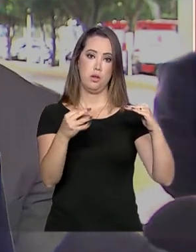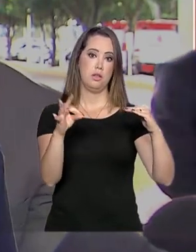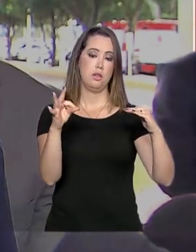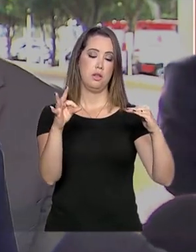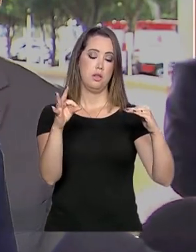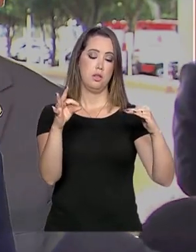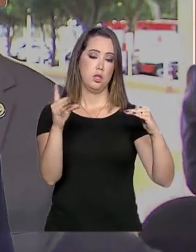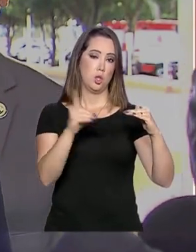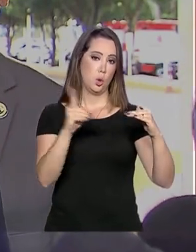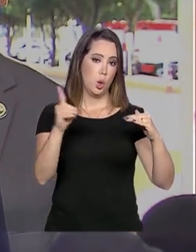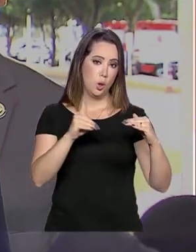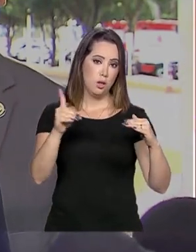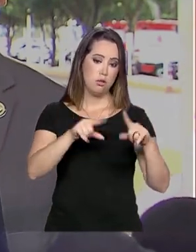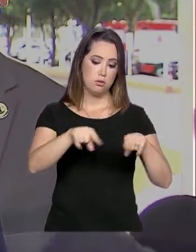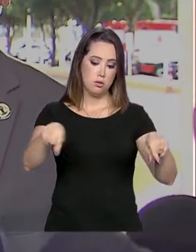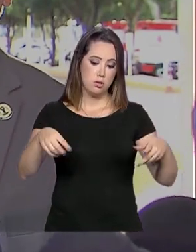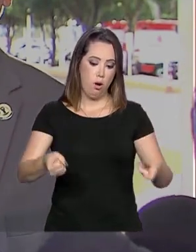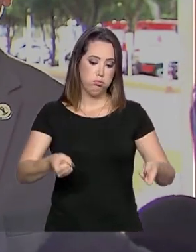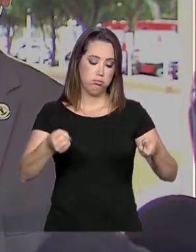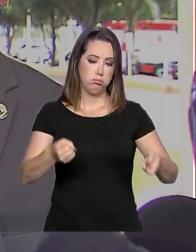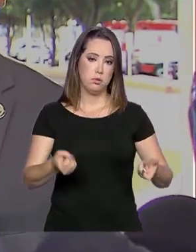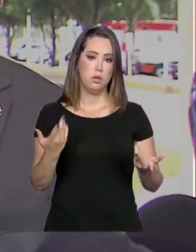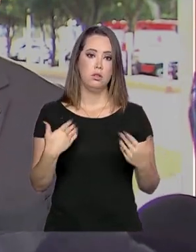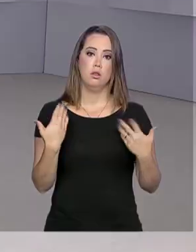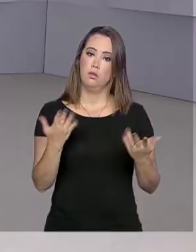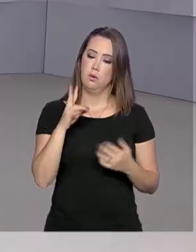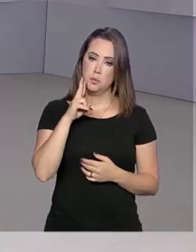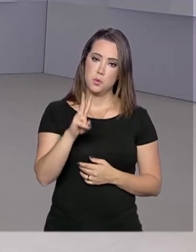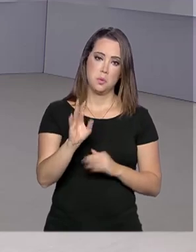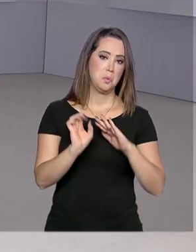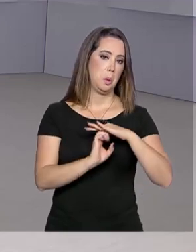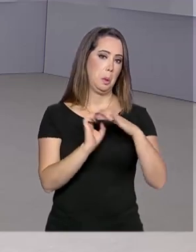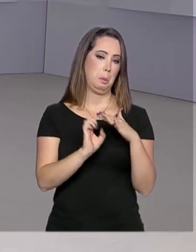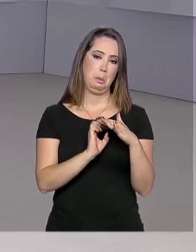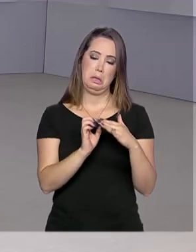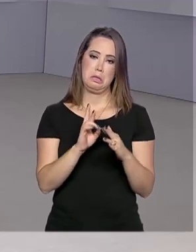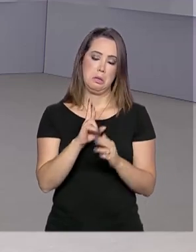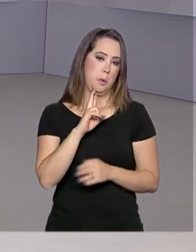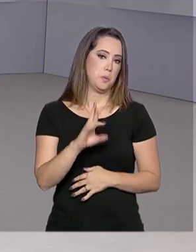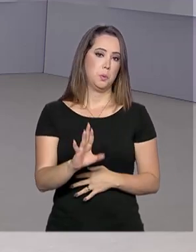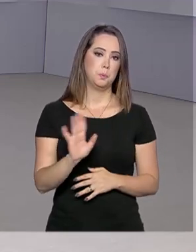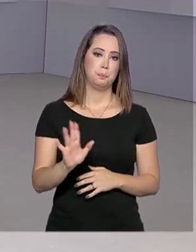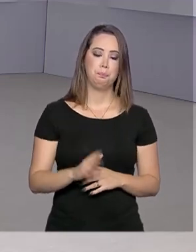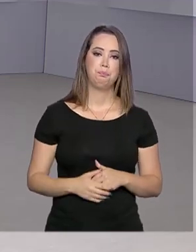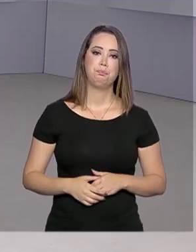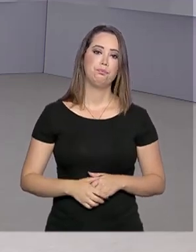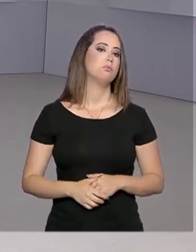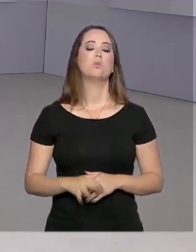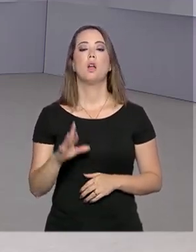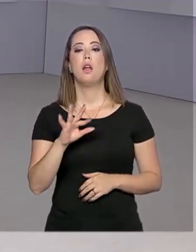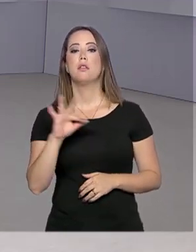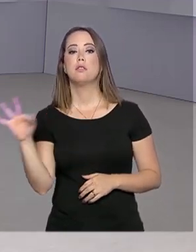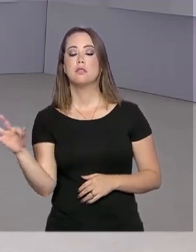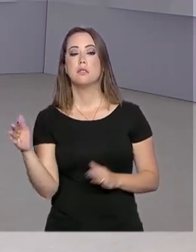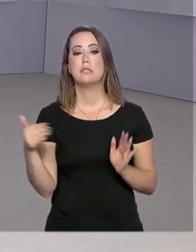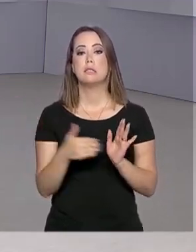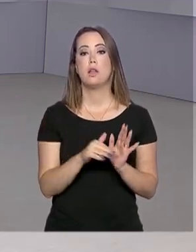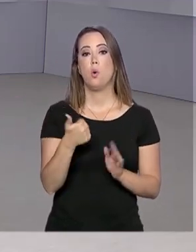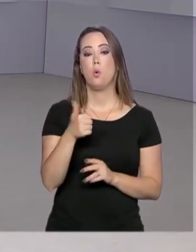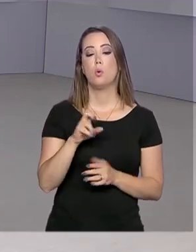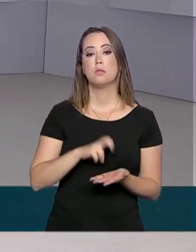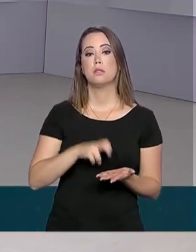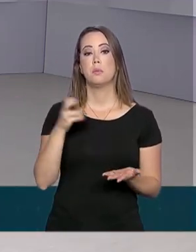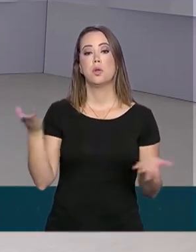Então vamos ver qual será a reação que a Petrobras vai colocar aí. E a Receita Federal recebeu até às 11 horas da manhã de